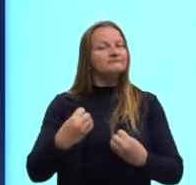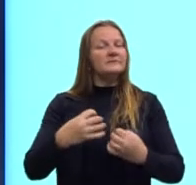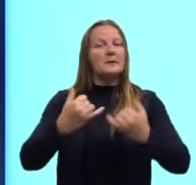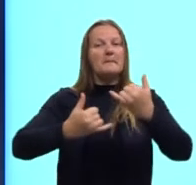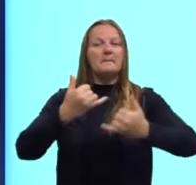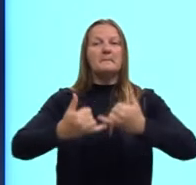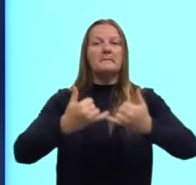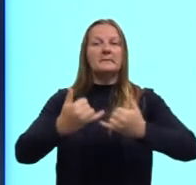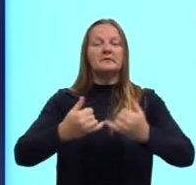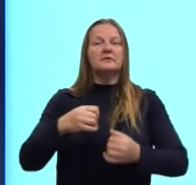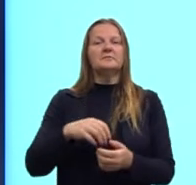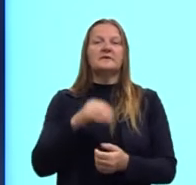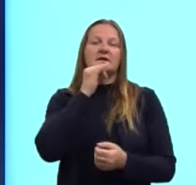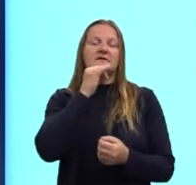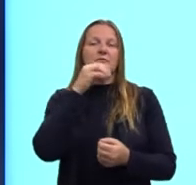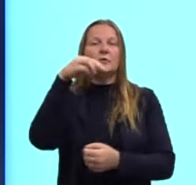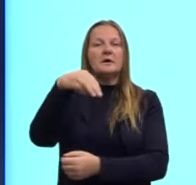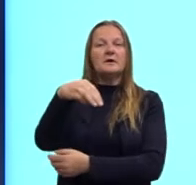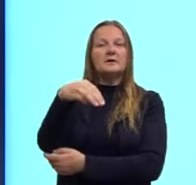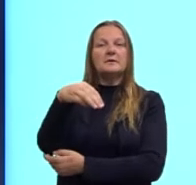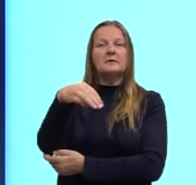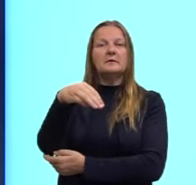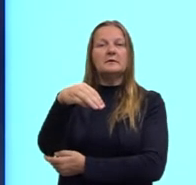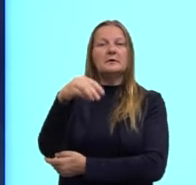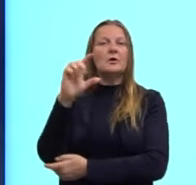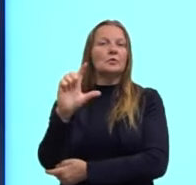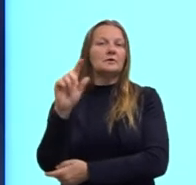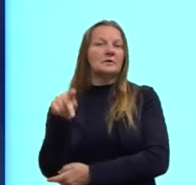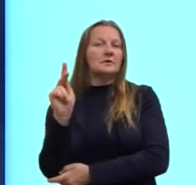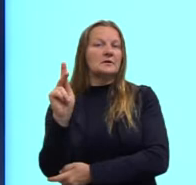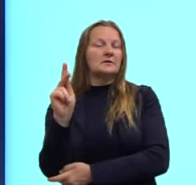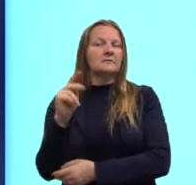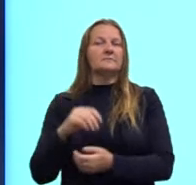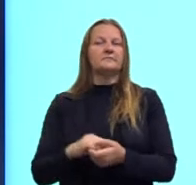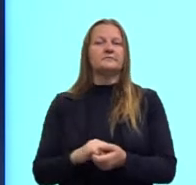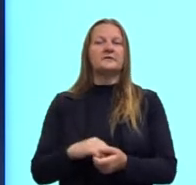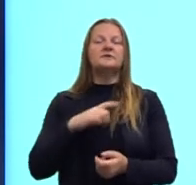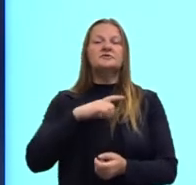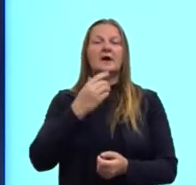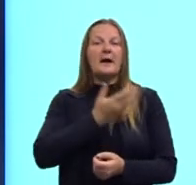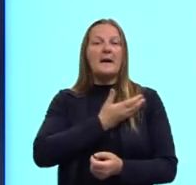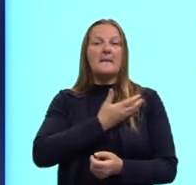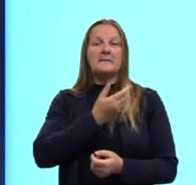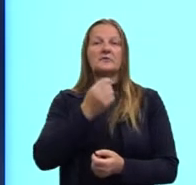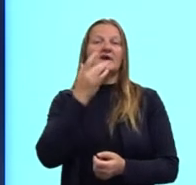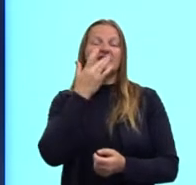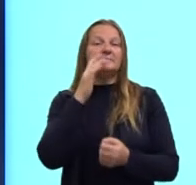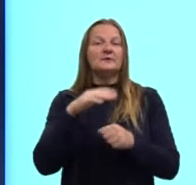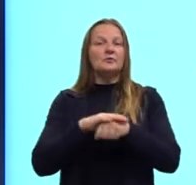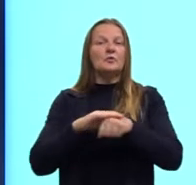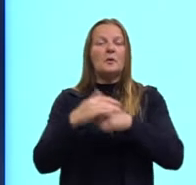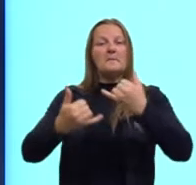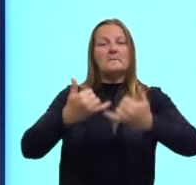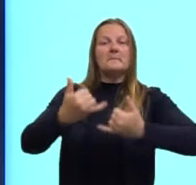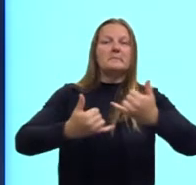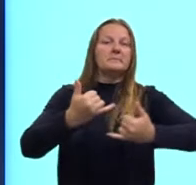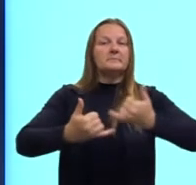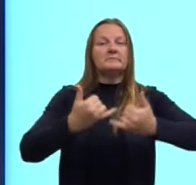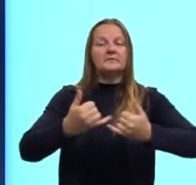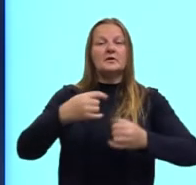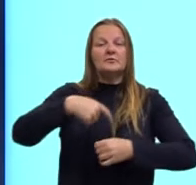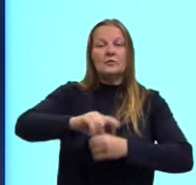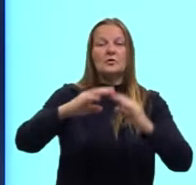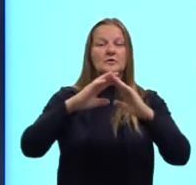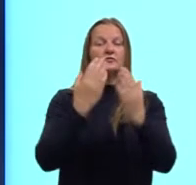exemplo, Martin Luther King, ele tinha um amigo branco quando ele tinha 6 anos de idade, que eles se davam super bem. Daí, eles entraram no